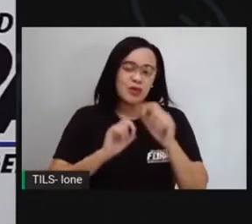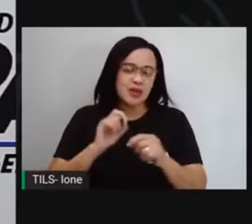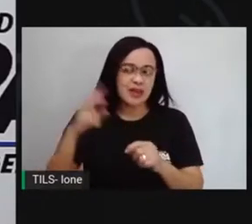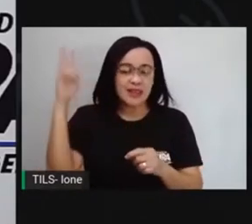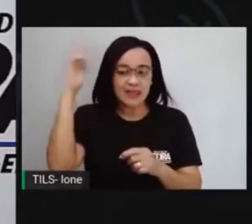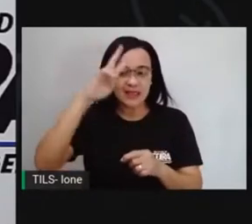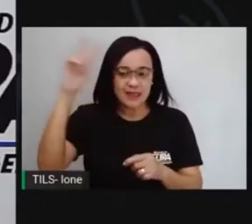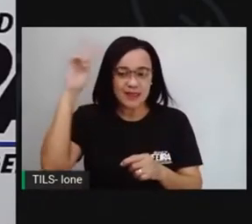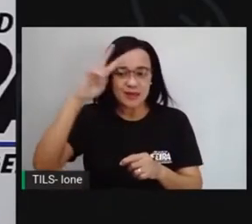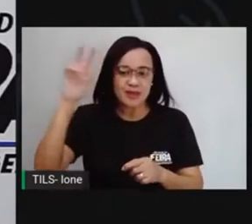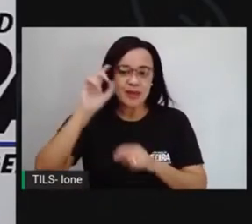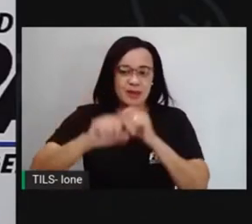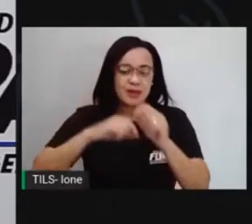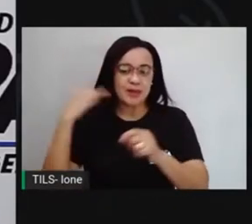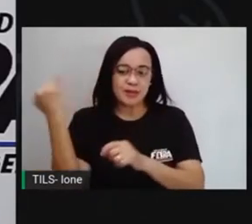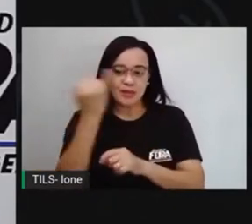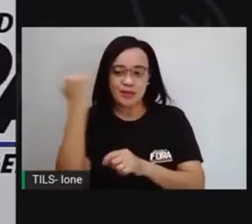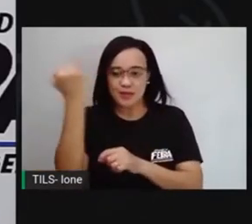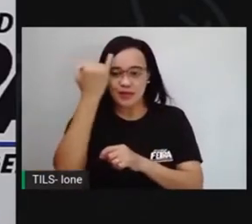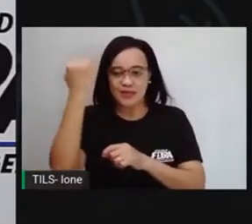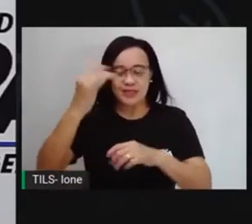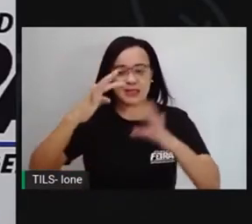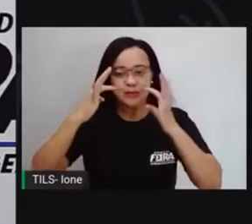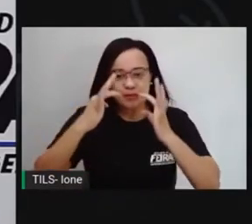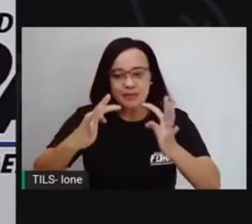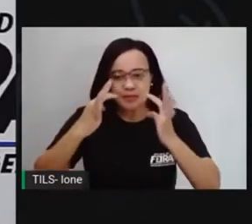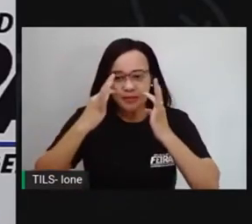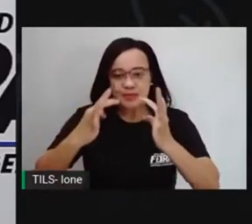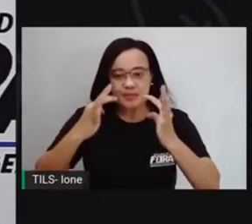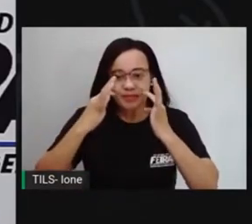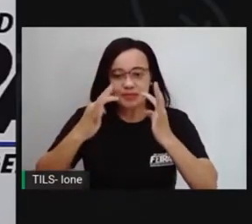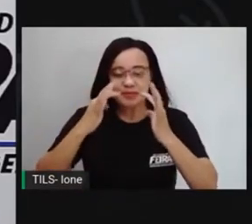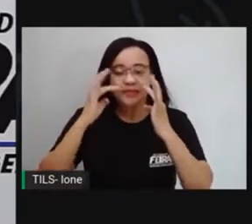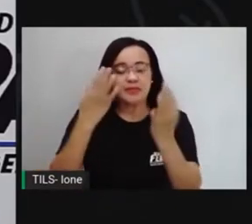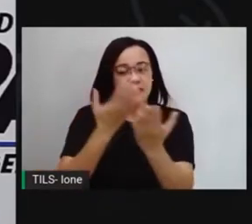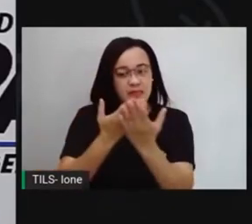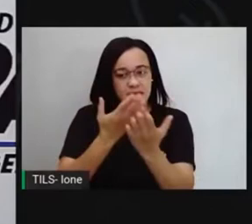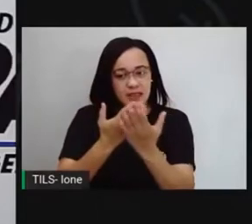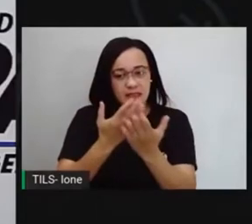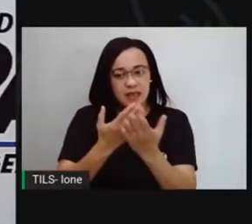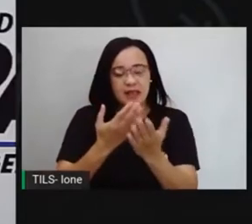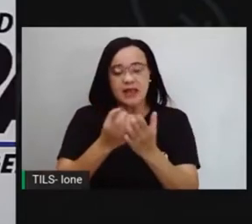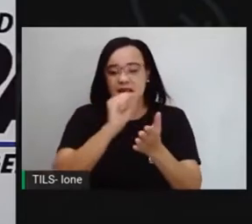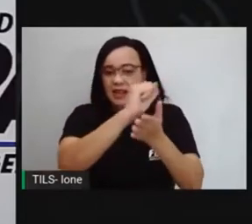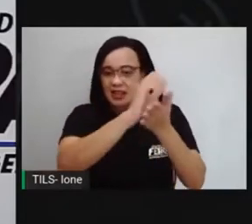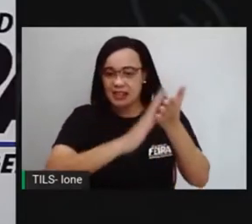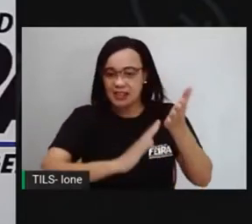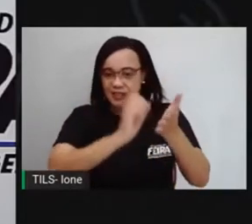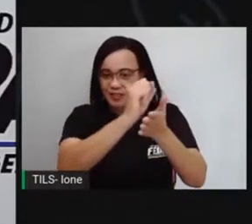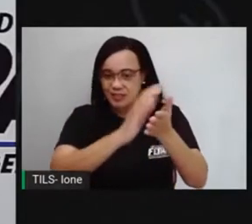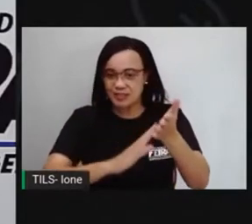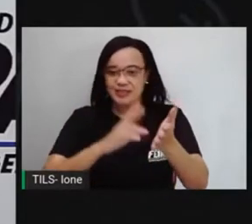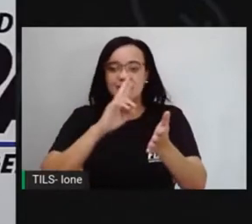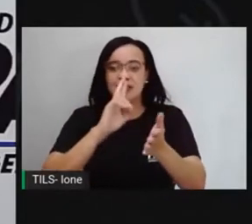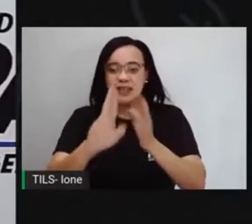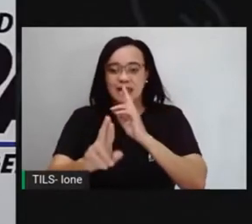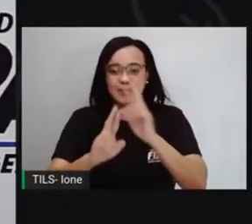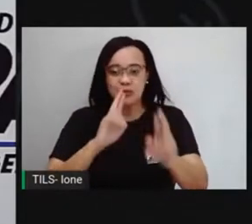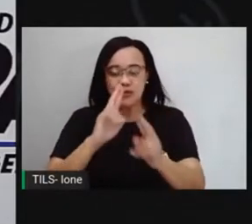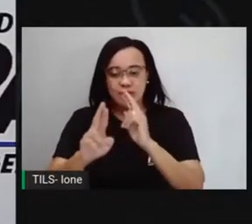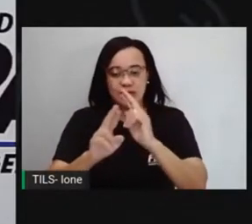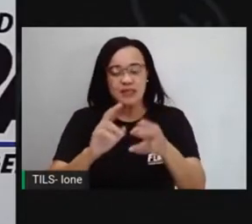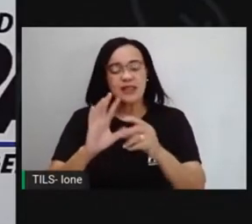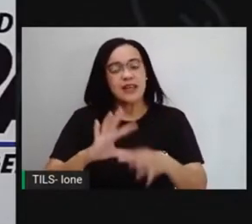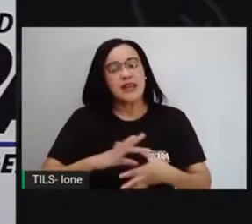da importância em assistir às aulas, em responder às atividades, em devolver essas atividades para a escola,